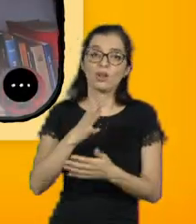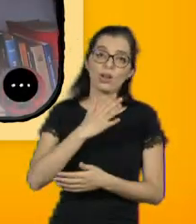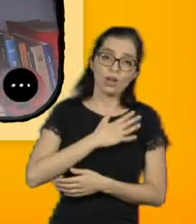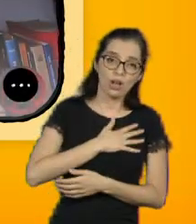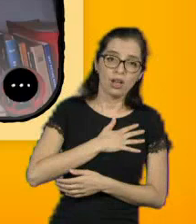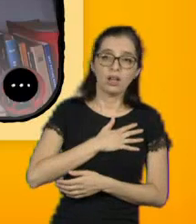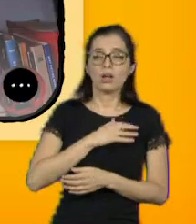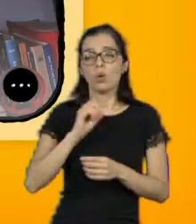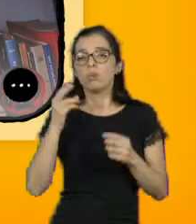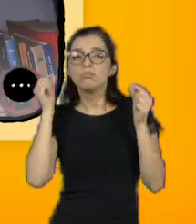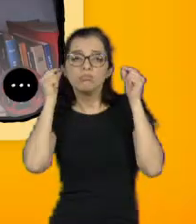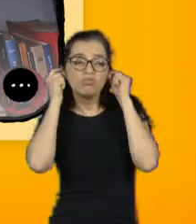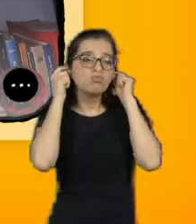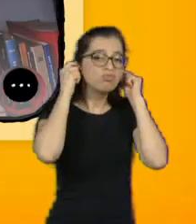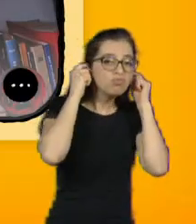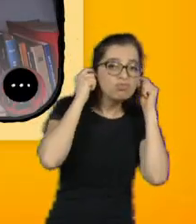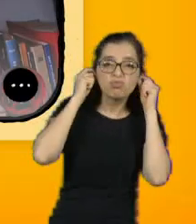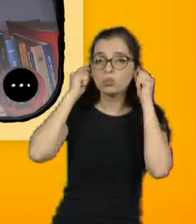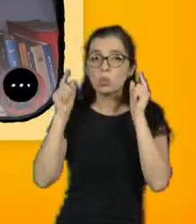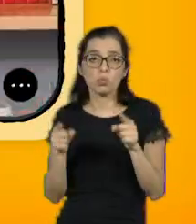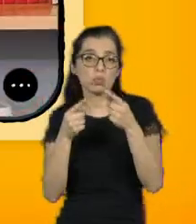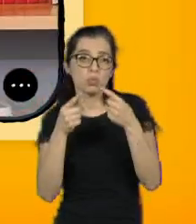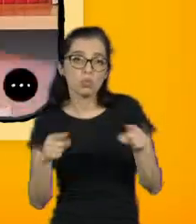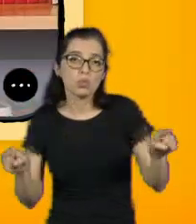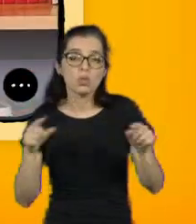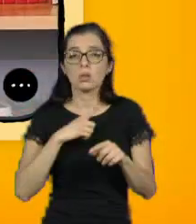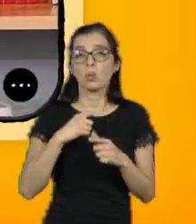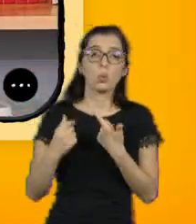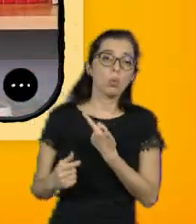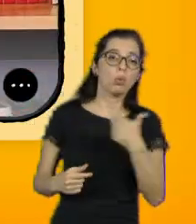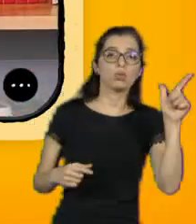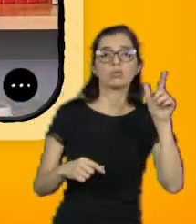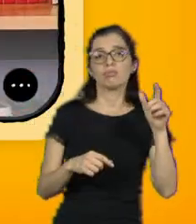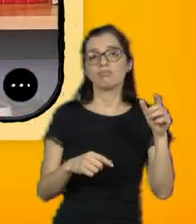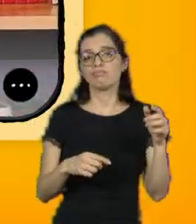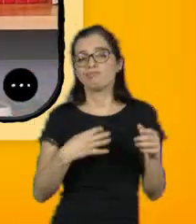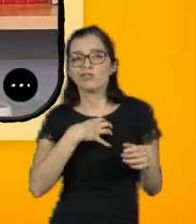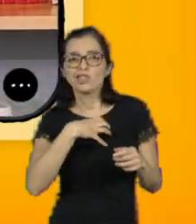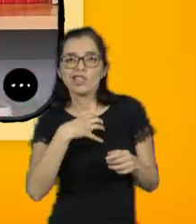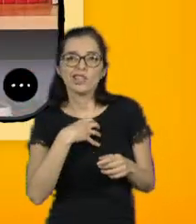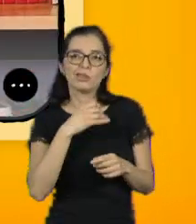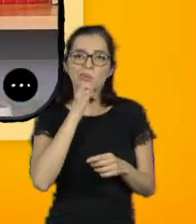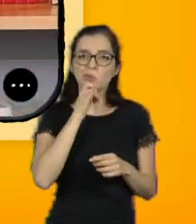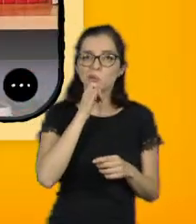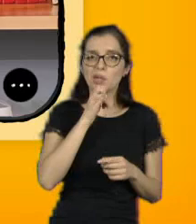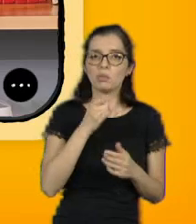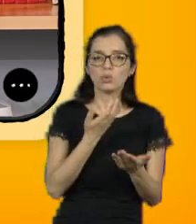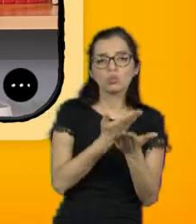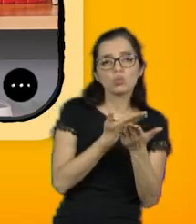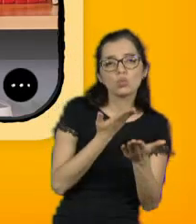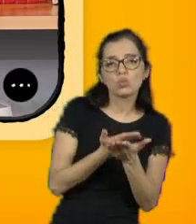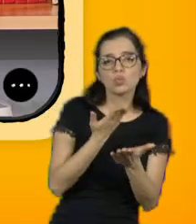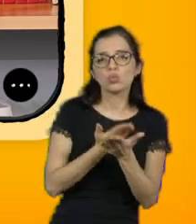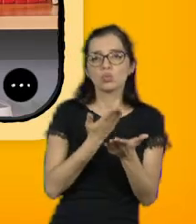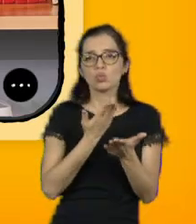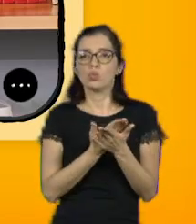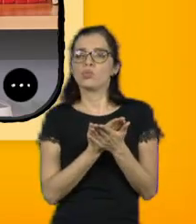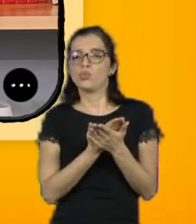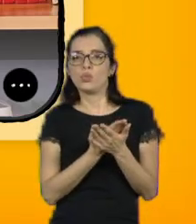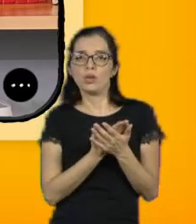com fone de ouvindo, escutando música, ou de usar o Minecraft pra estudar geometria, aritmética.